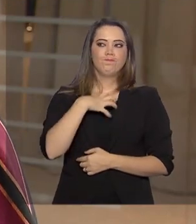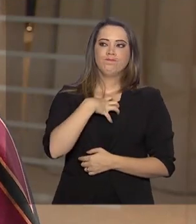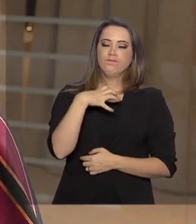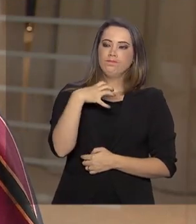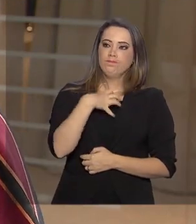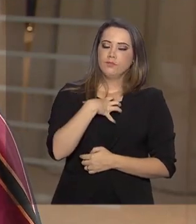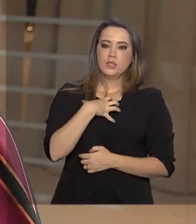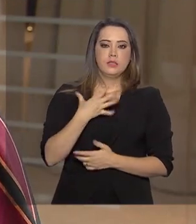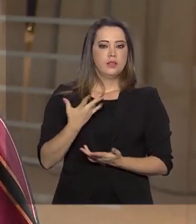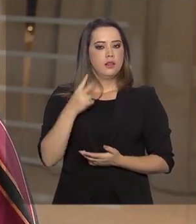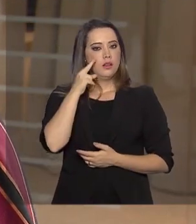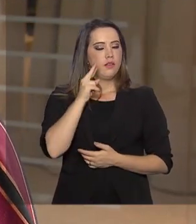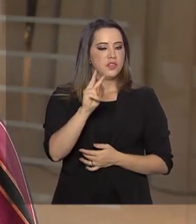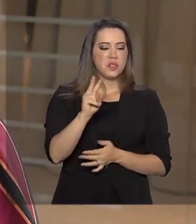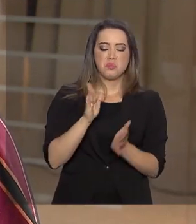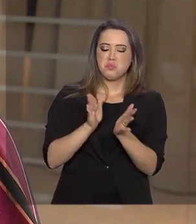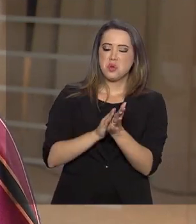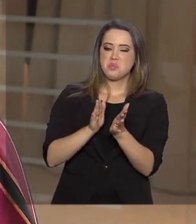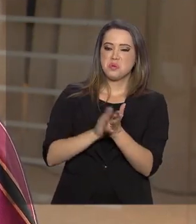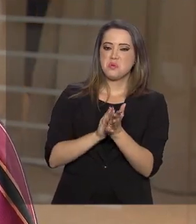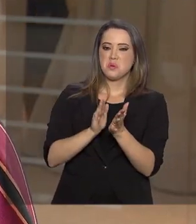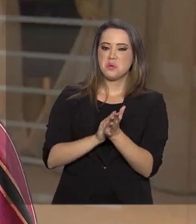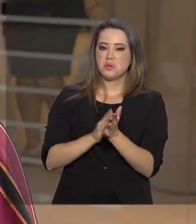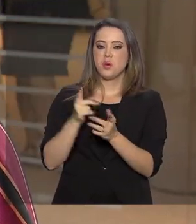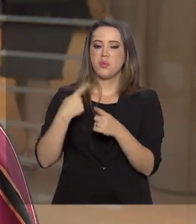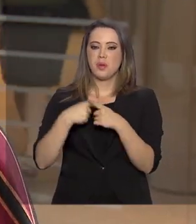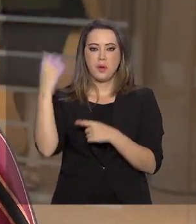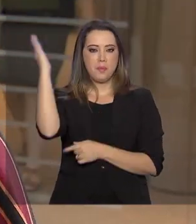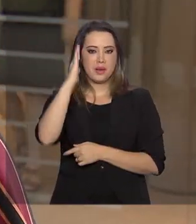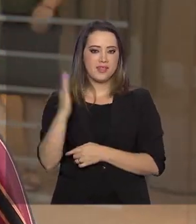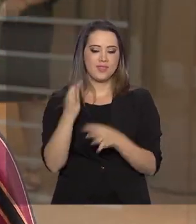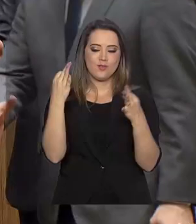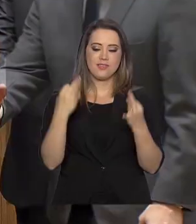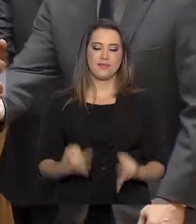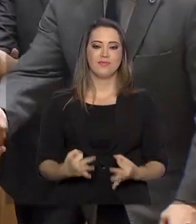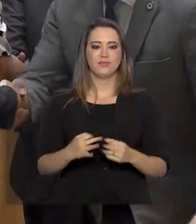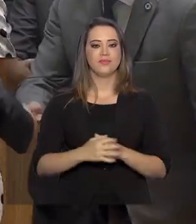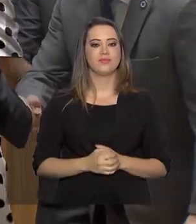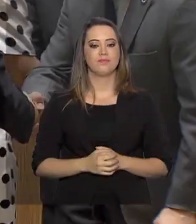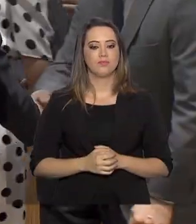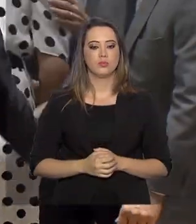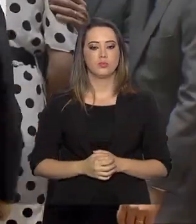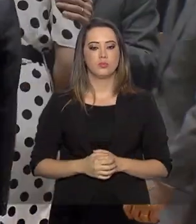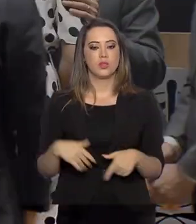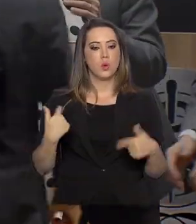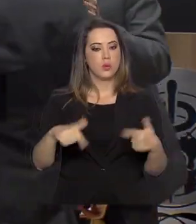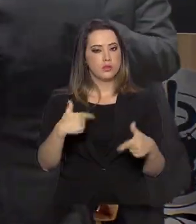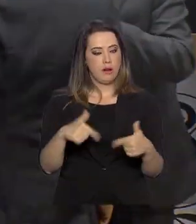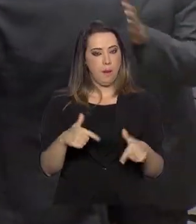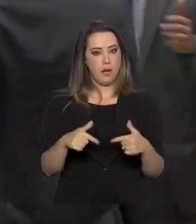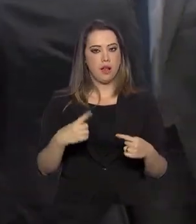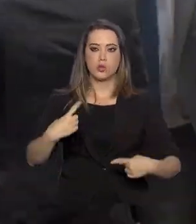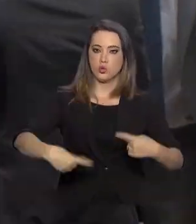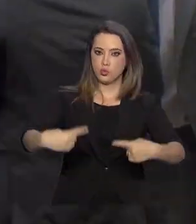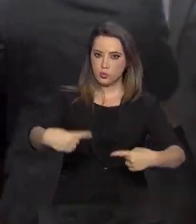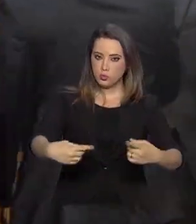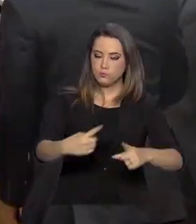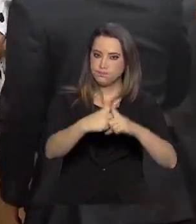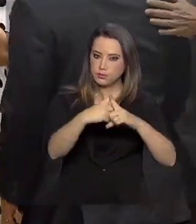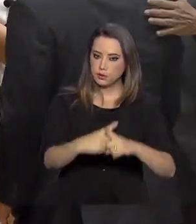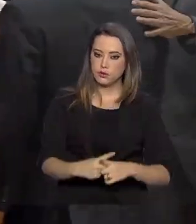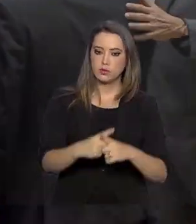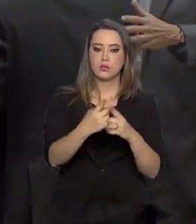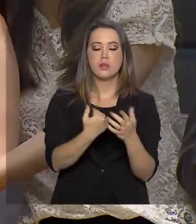você aplaude de pé, porque esse é o Brasil que dá certo, né? As práticas que concorreram estarão numa